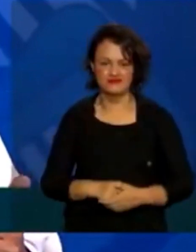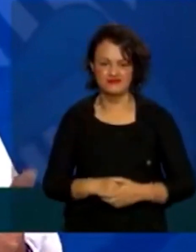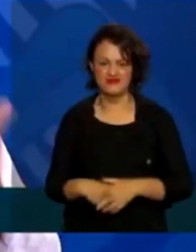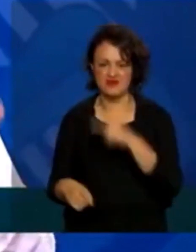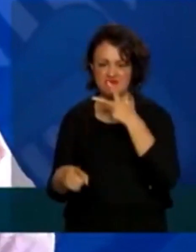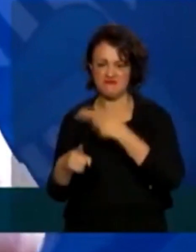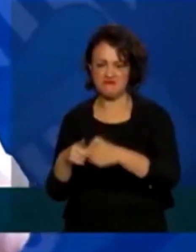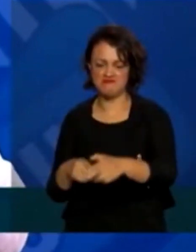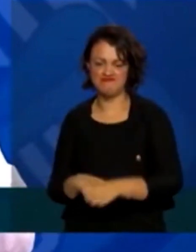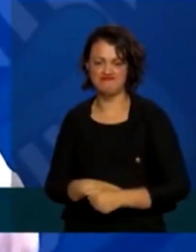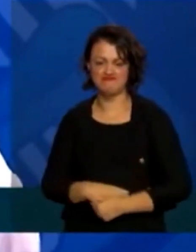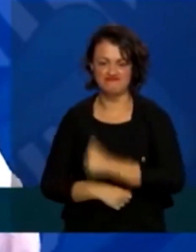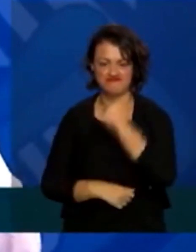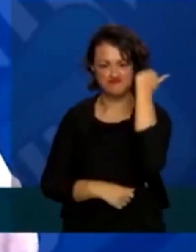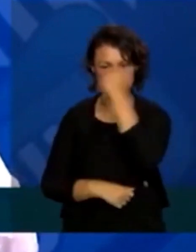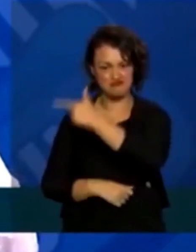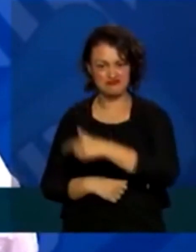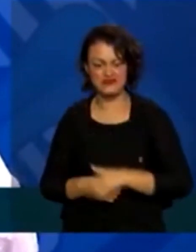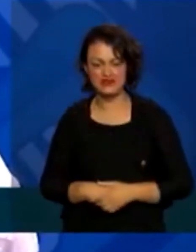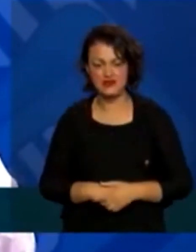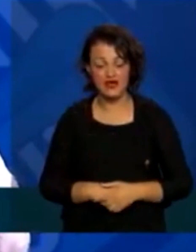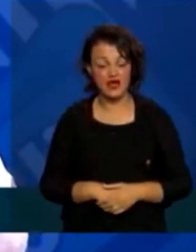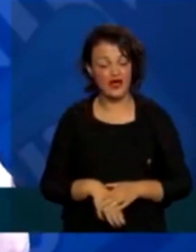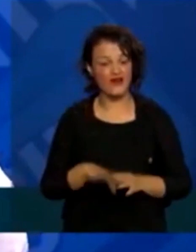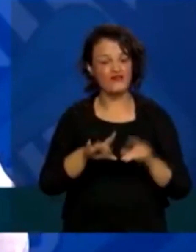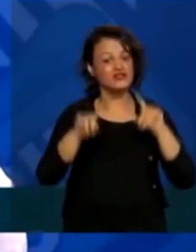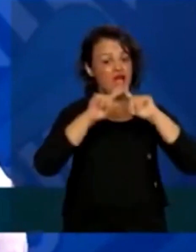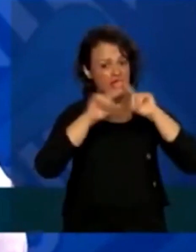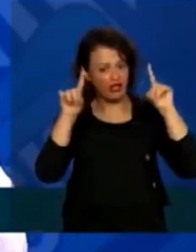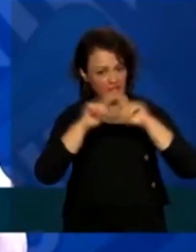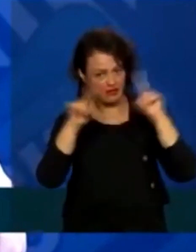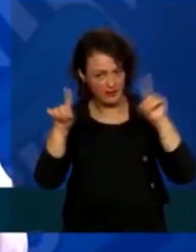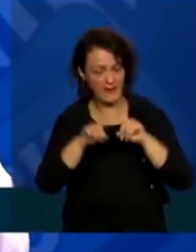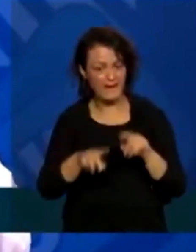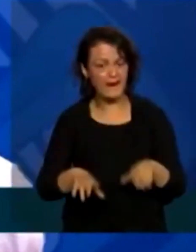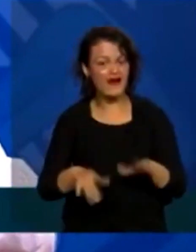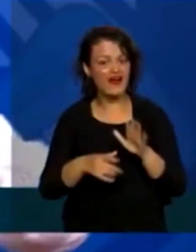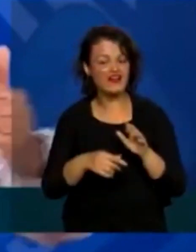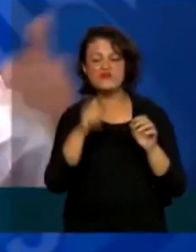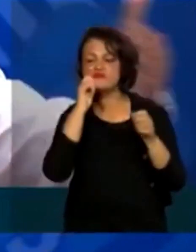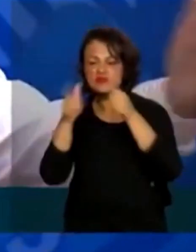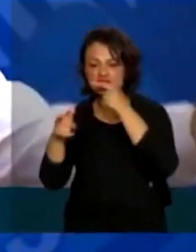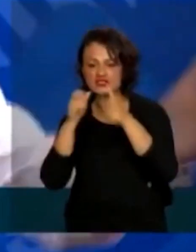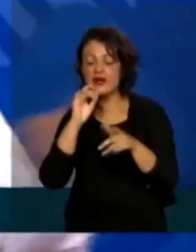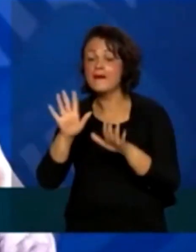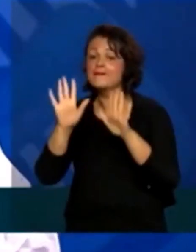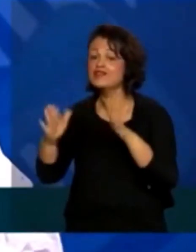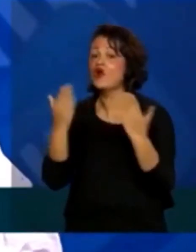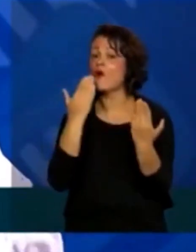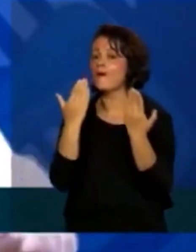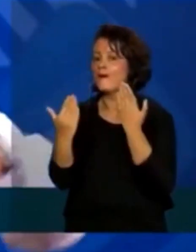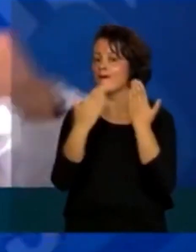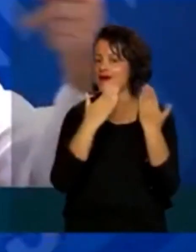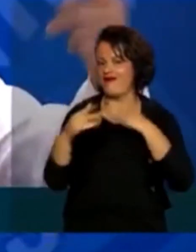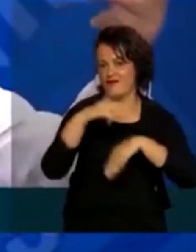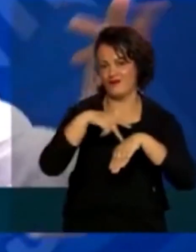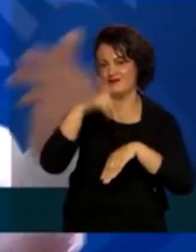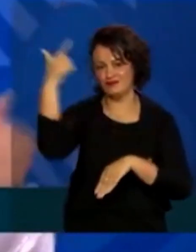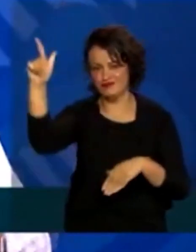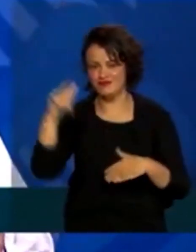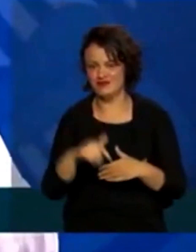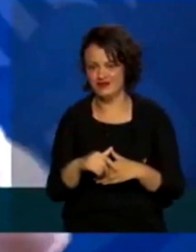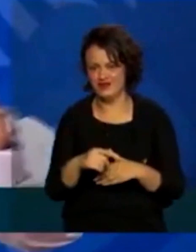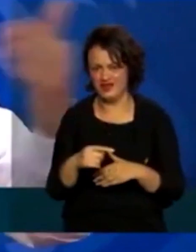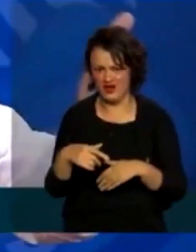Mas, eu acho que antes de criticar sempre o que a gente está fazendo, é legal comparar com os demais e ver, por exemplo, que os outros